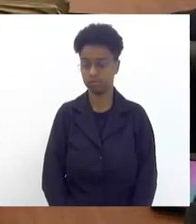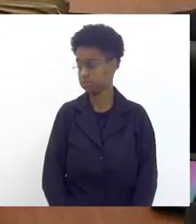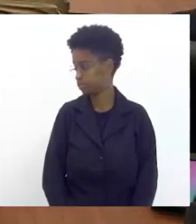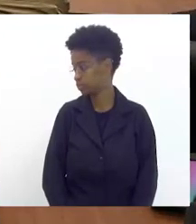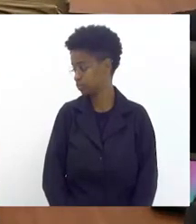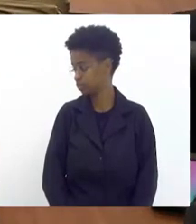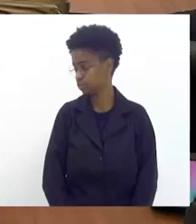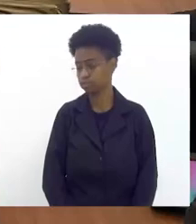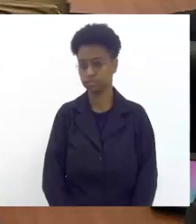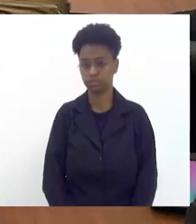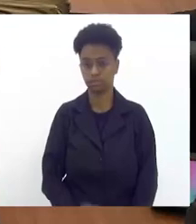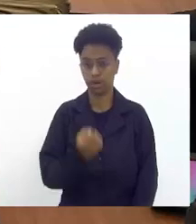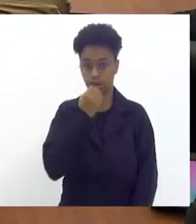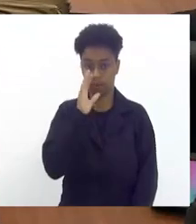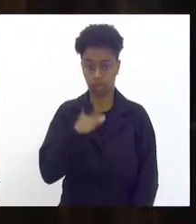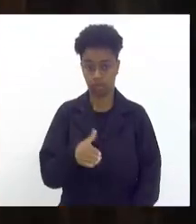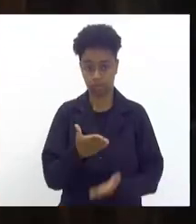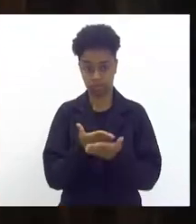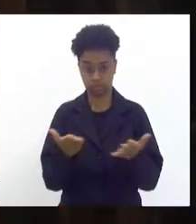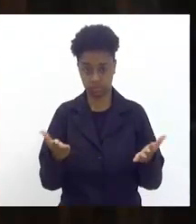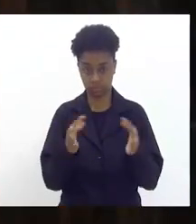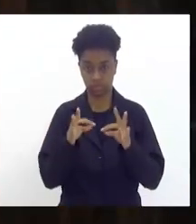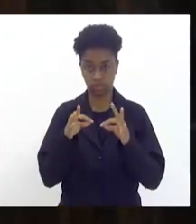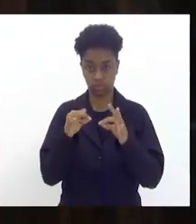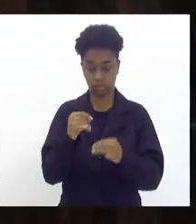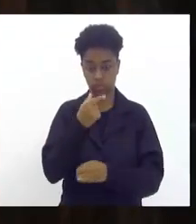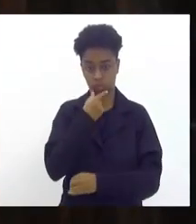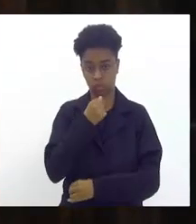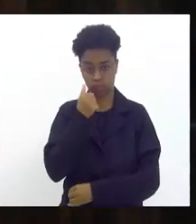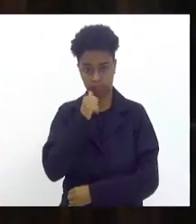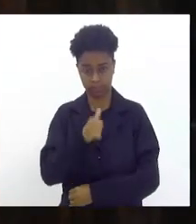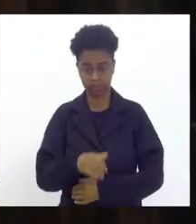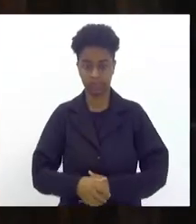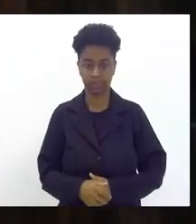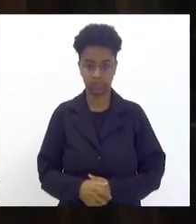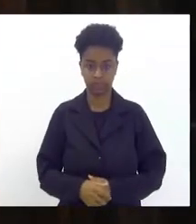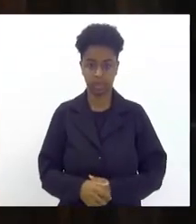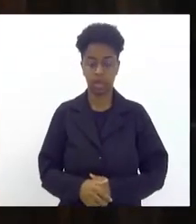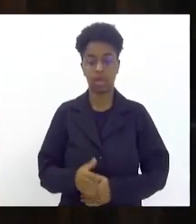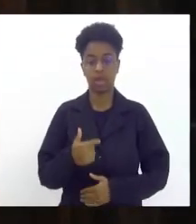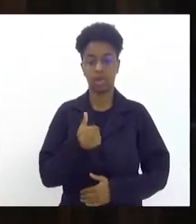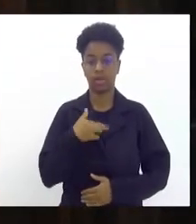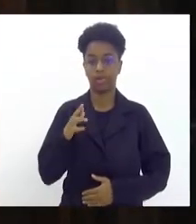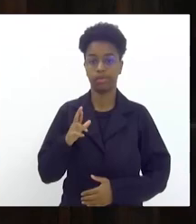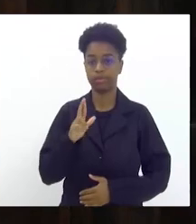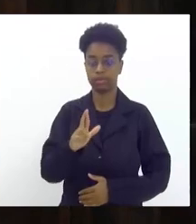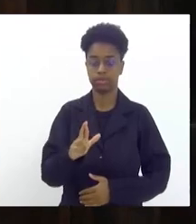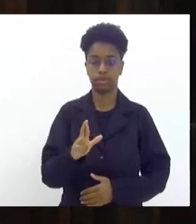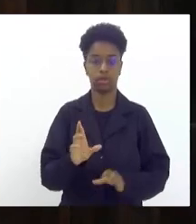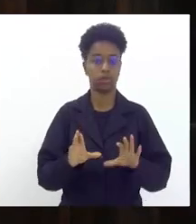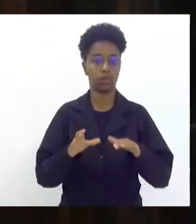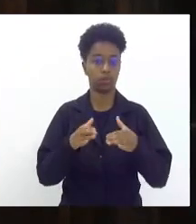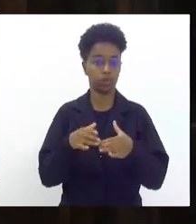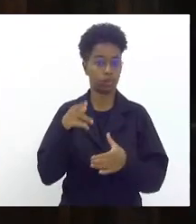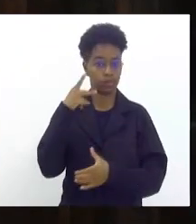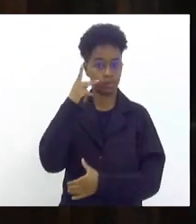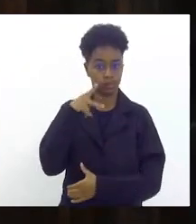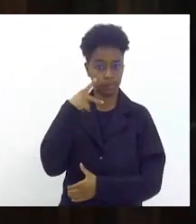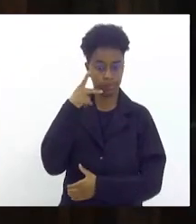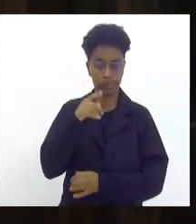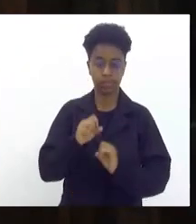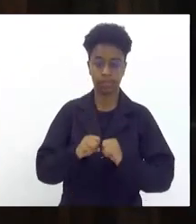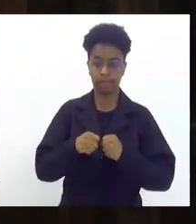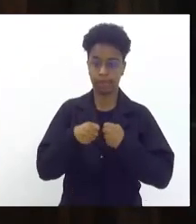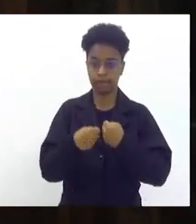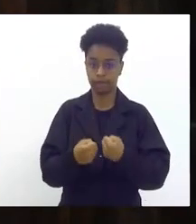uma boa tarde a todos e a todas quero aqui em nome da frente parlamentar do samba em defesa do carnaval da